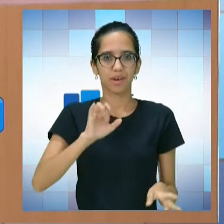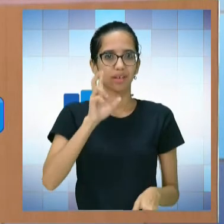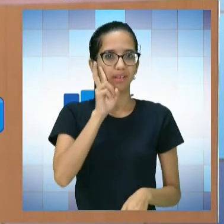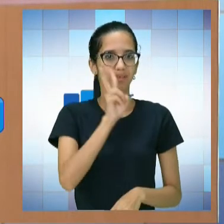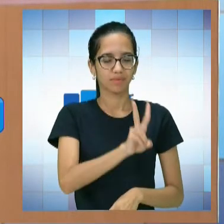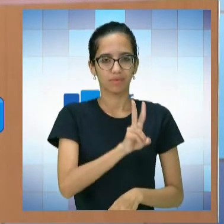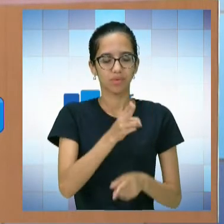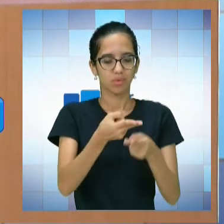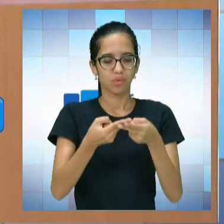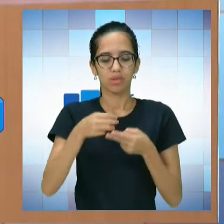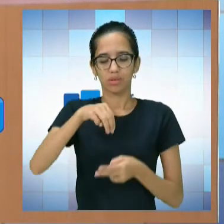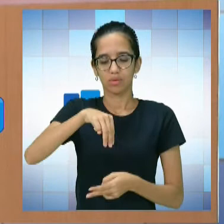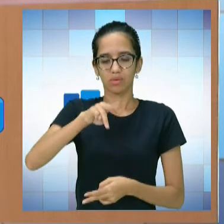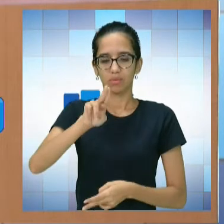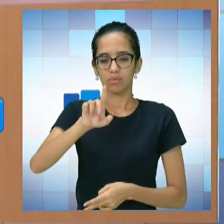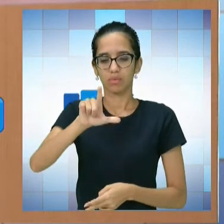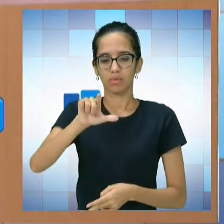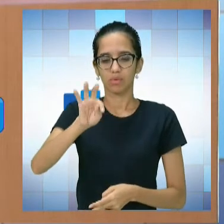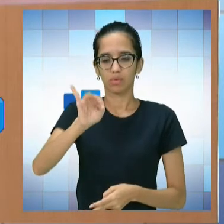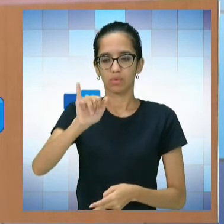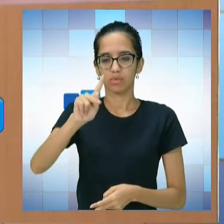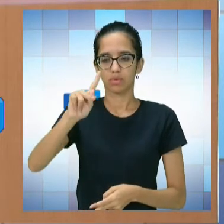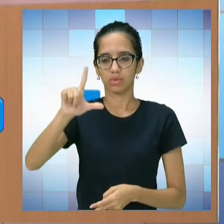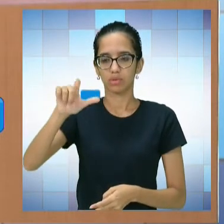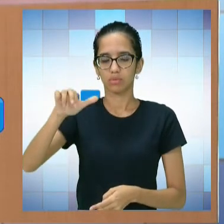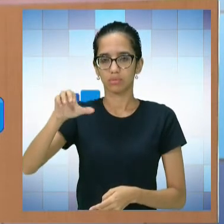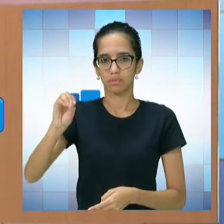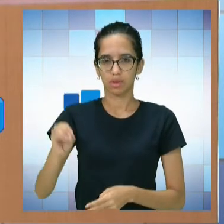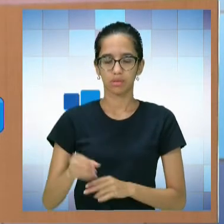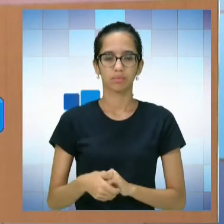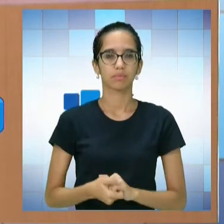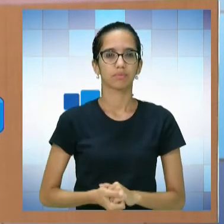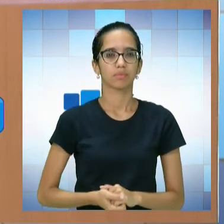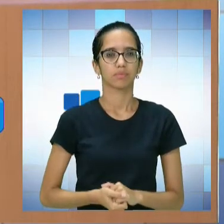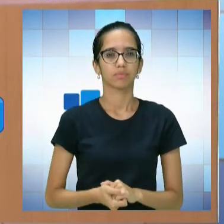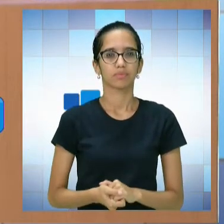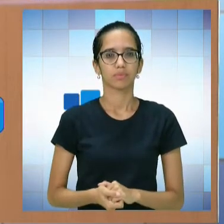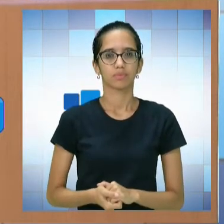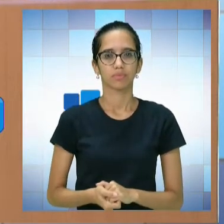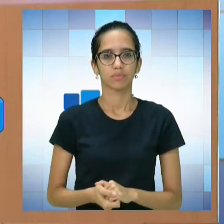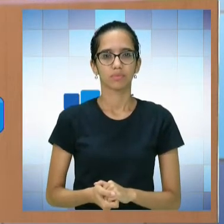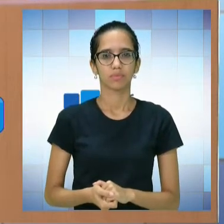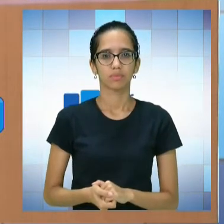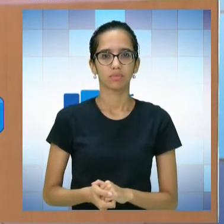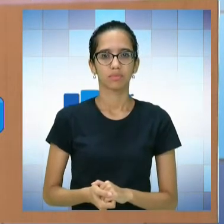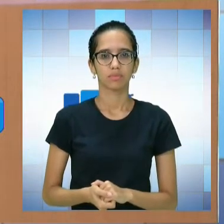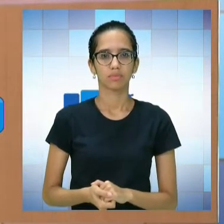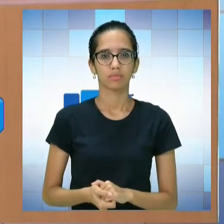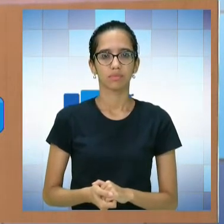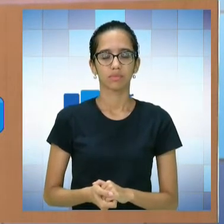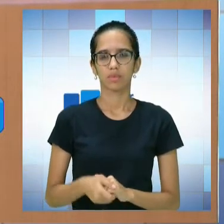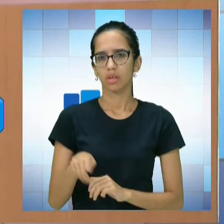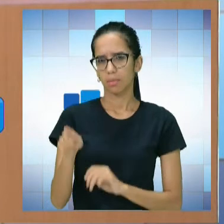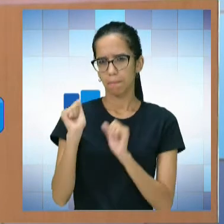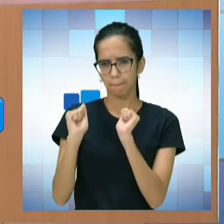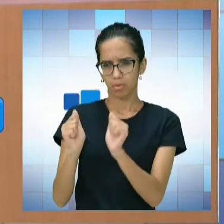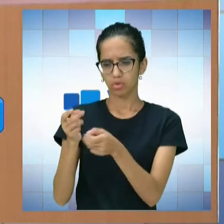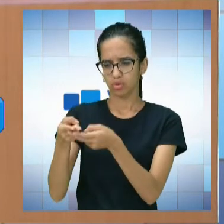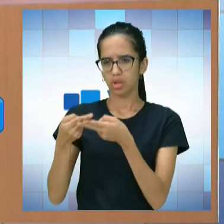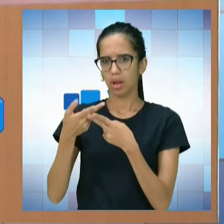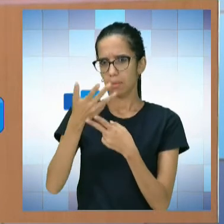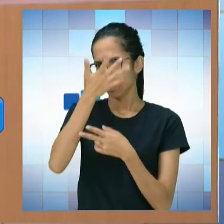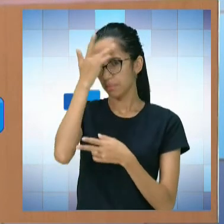usando o multiplano. O multiplano, diga-se de passagem, professor, ele pode ser tanto utilizado pelo aluno